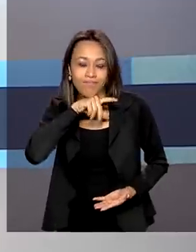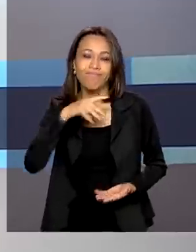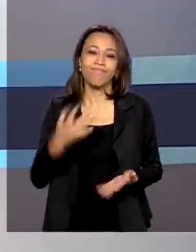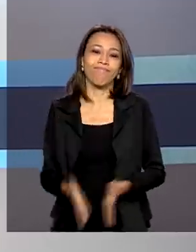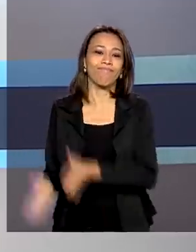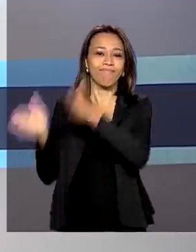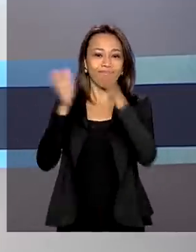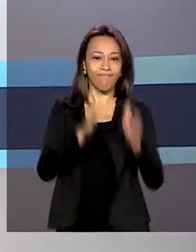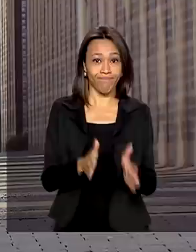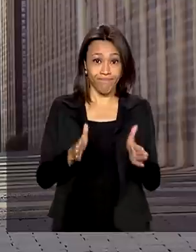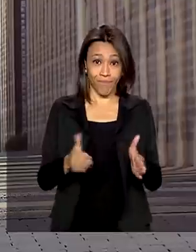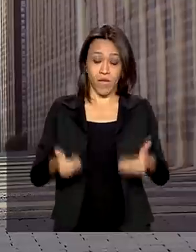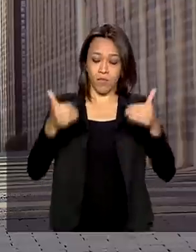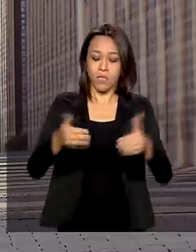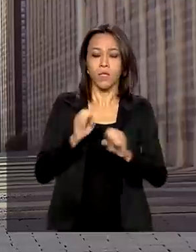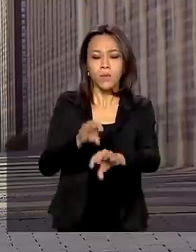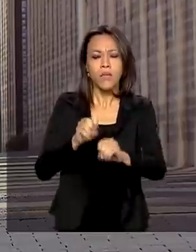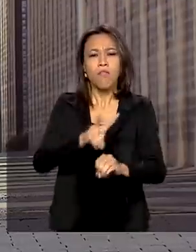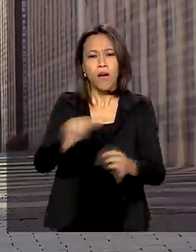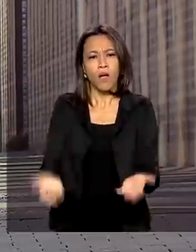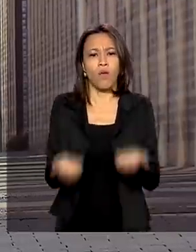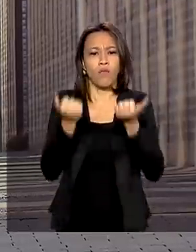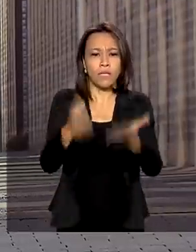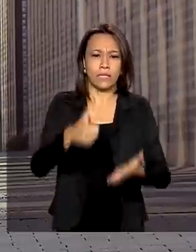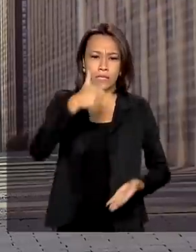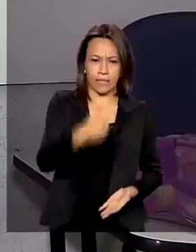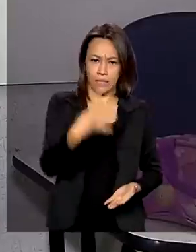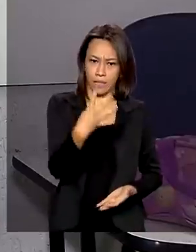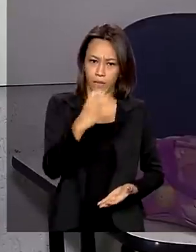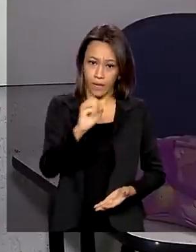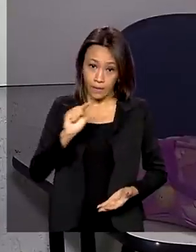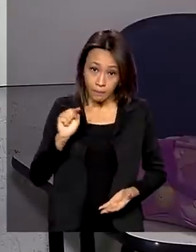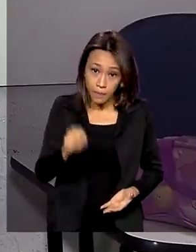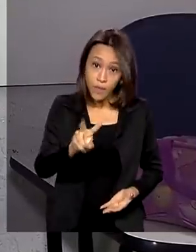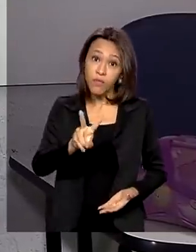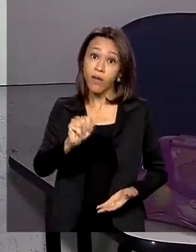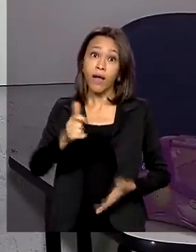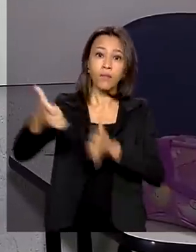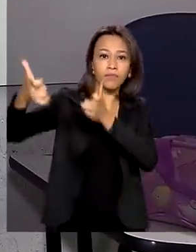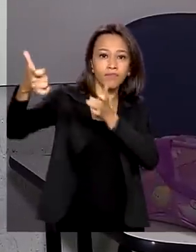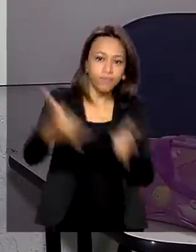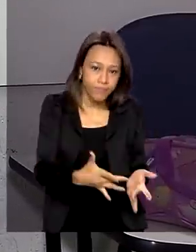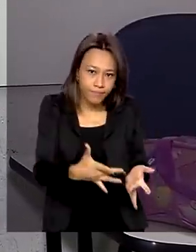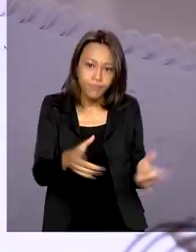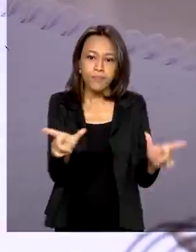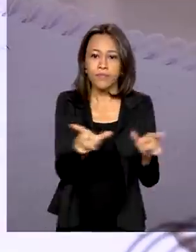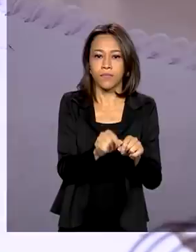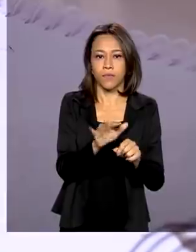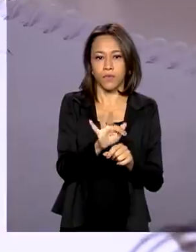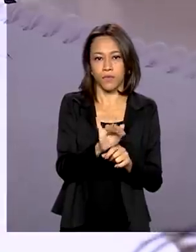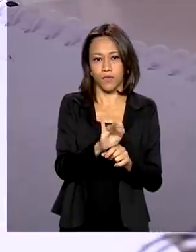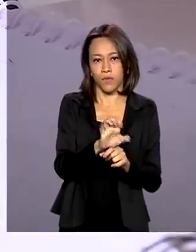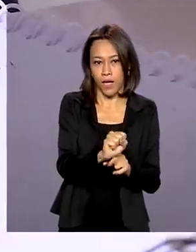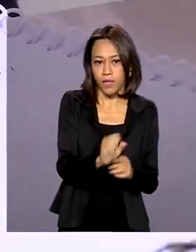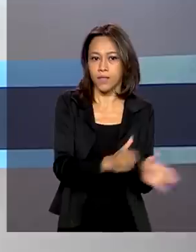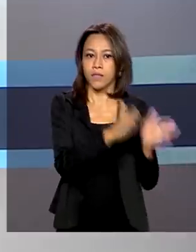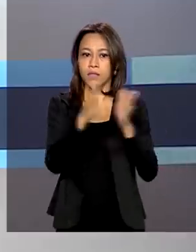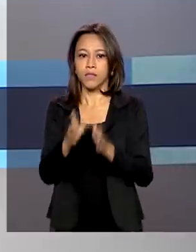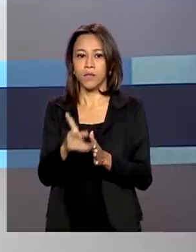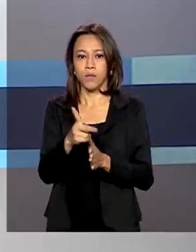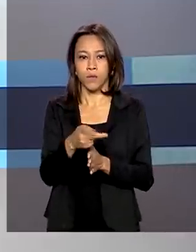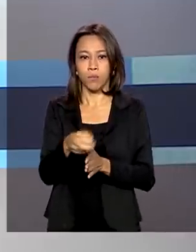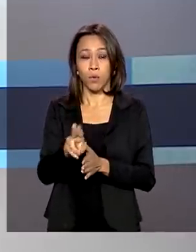Ministério da Educação vai oferecer 140 mil vagas remanescentes do Fies e do Prouni em setembro.